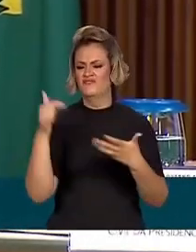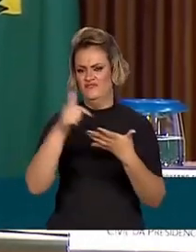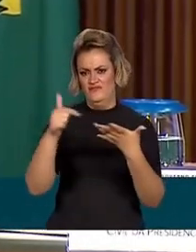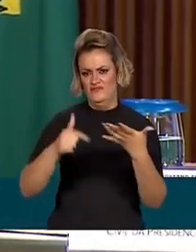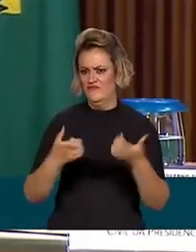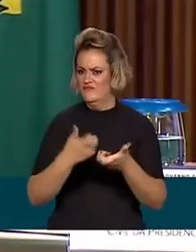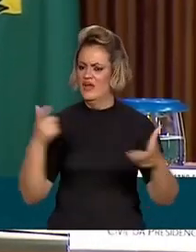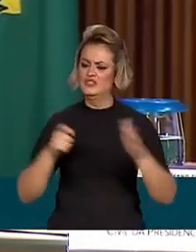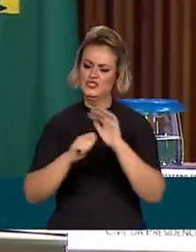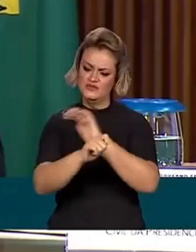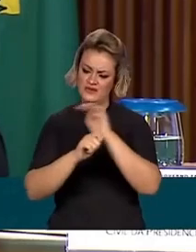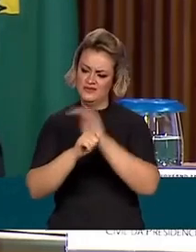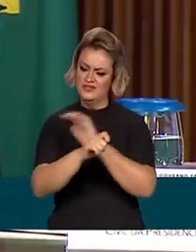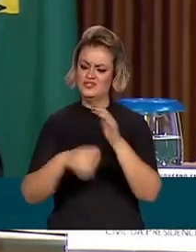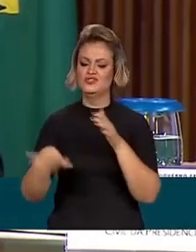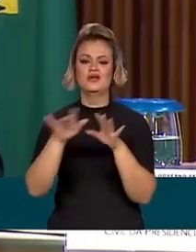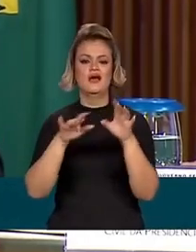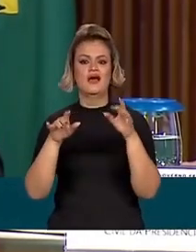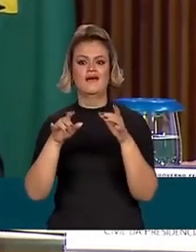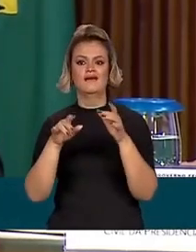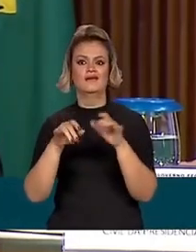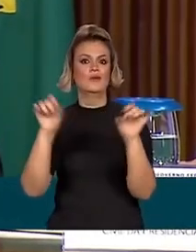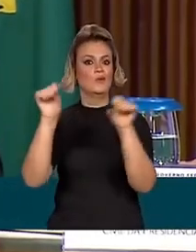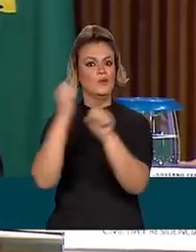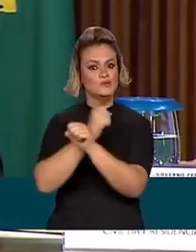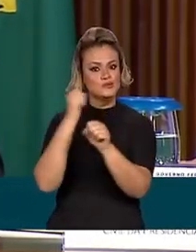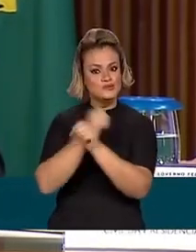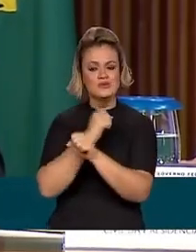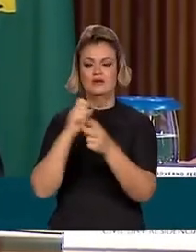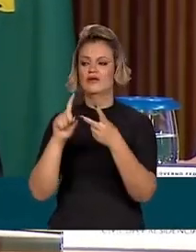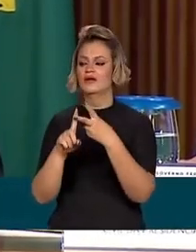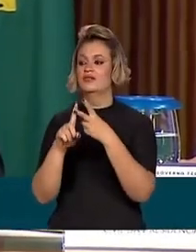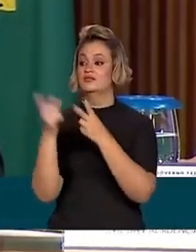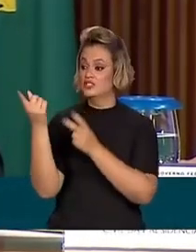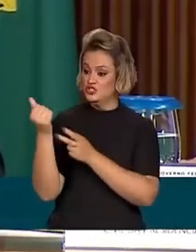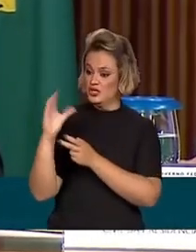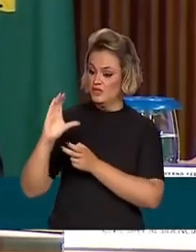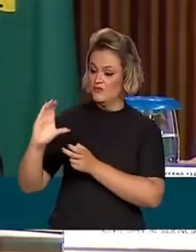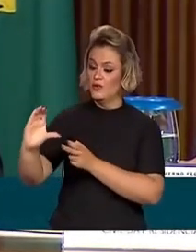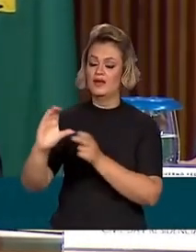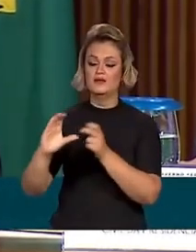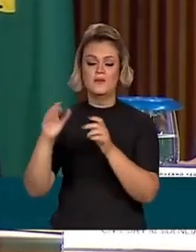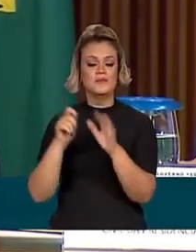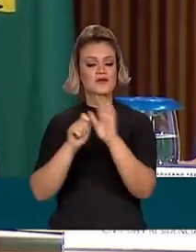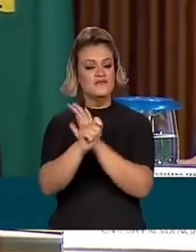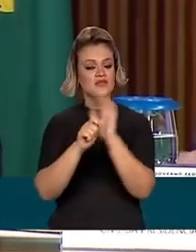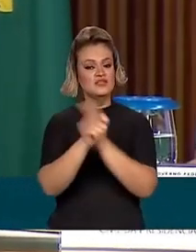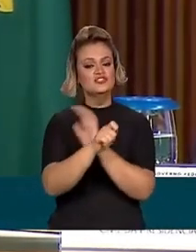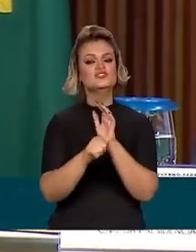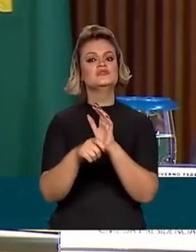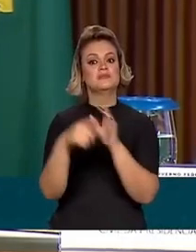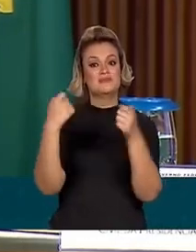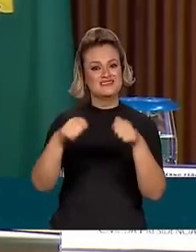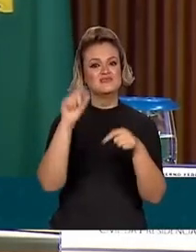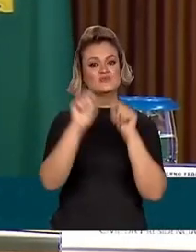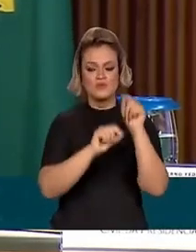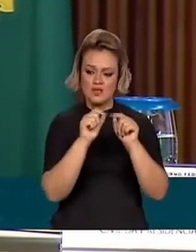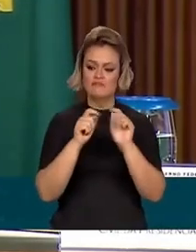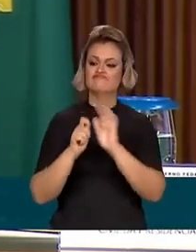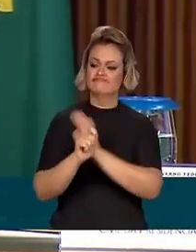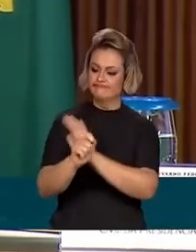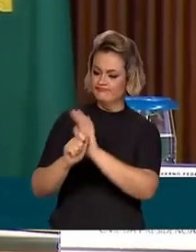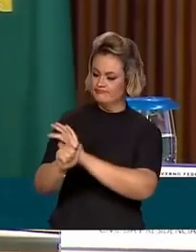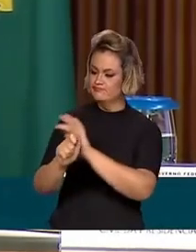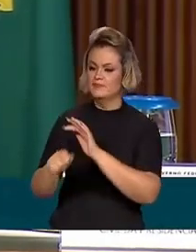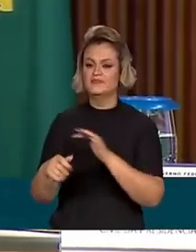para a gente investir, sobretudo em obras de infraestrutura, tem recursos para que a gente faça os investimentos necessários e